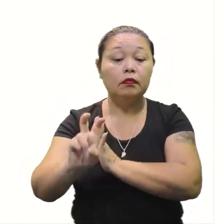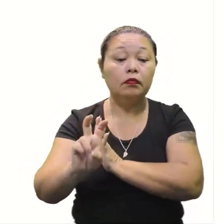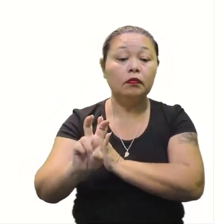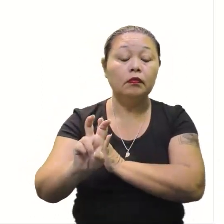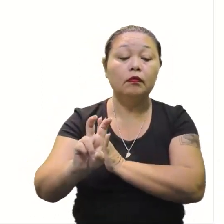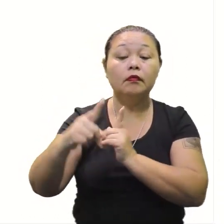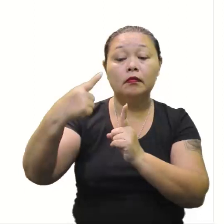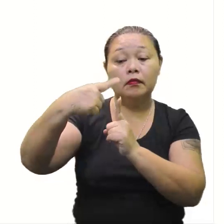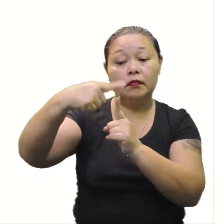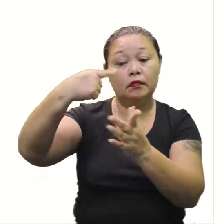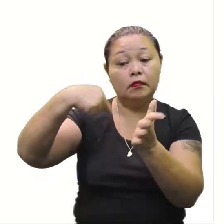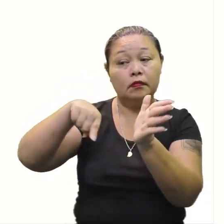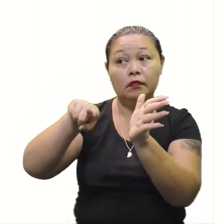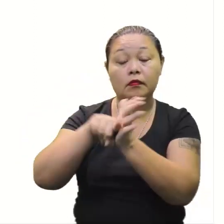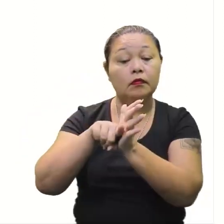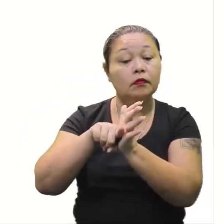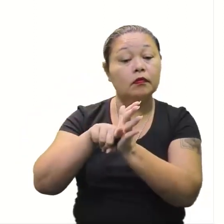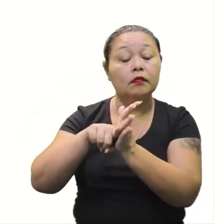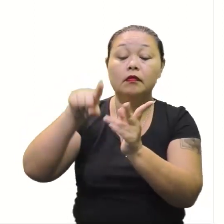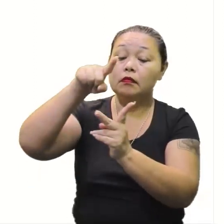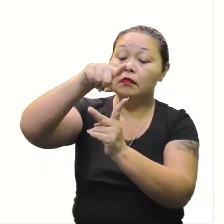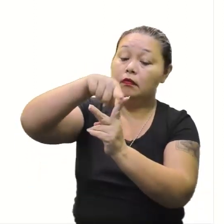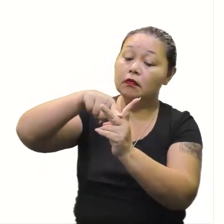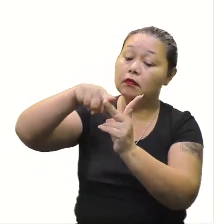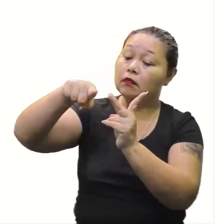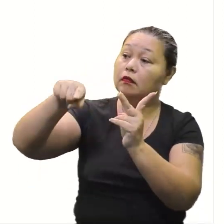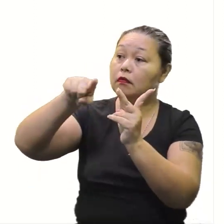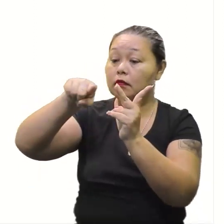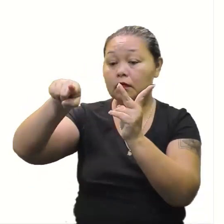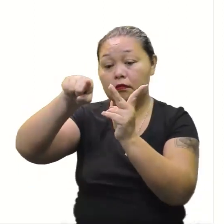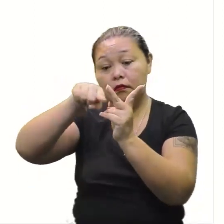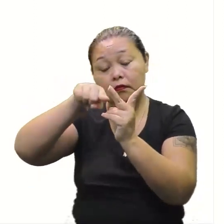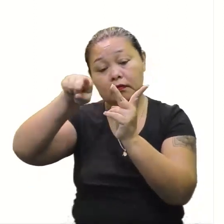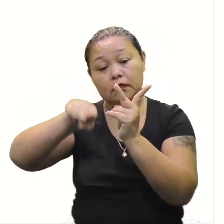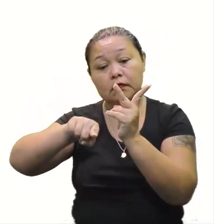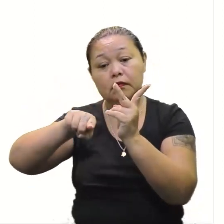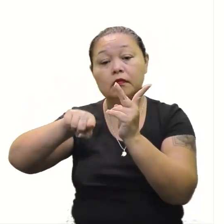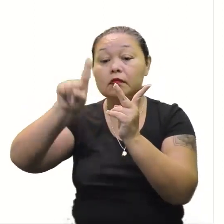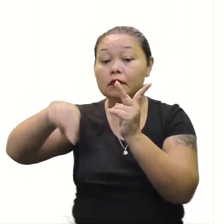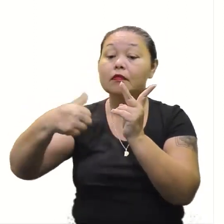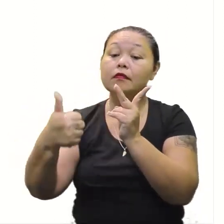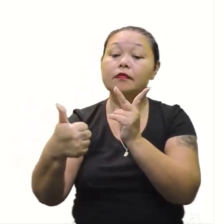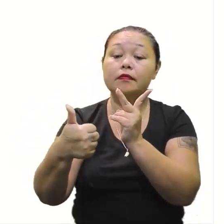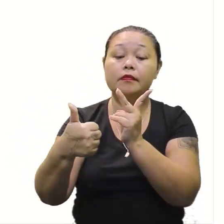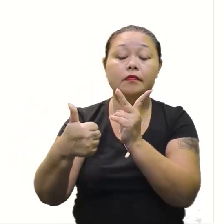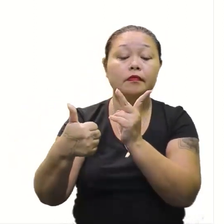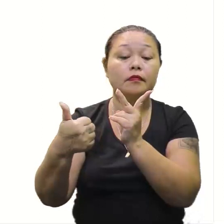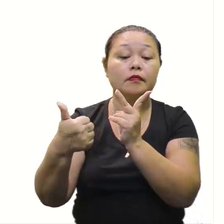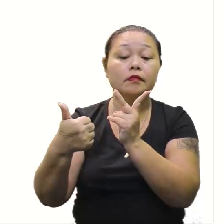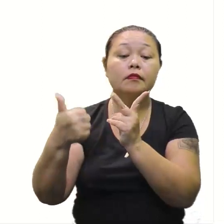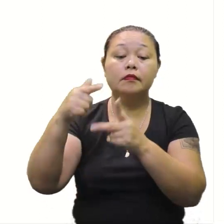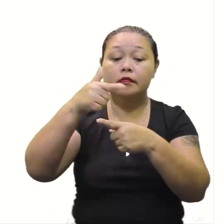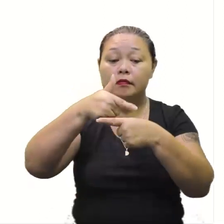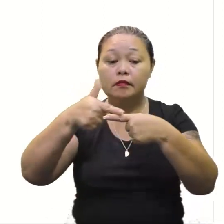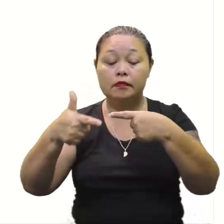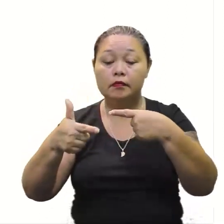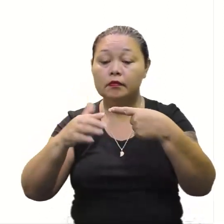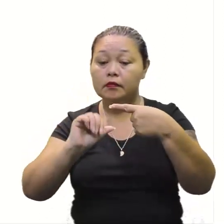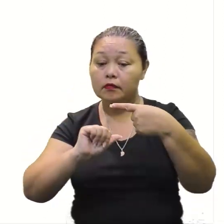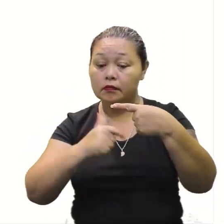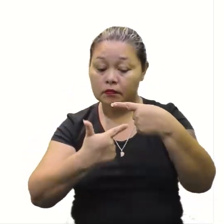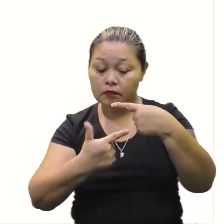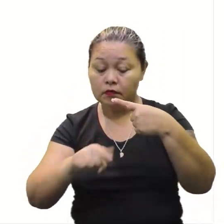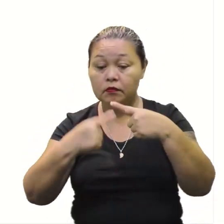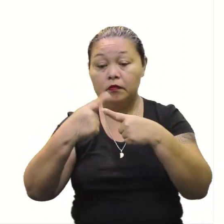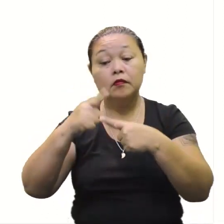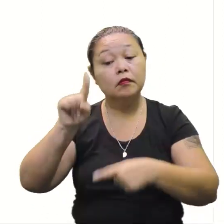certo? Mais ou menos a raiz de delta. Quem é delta? O delta é 1. É 1 sobre duas vezes o